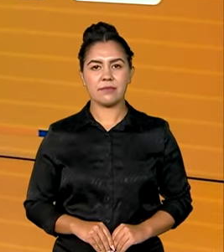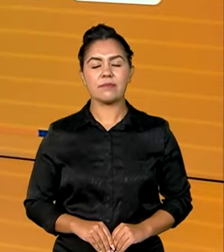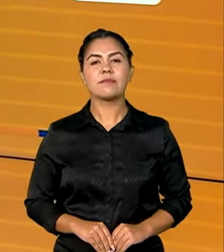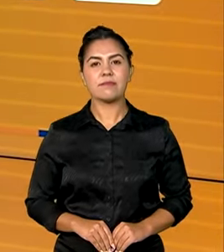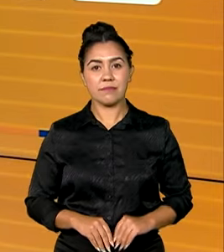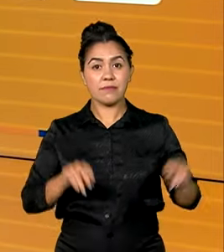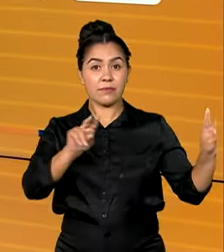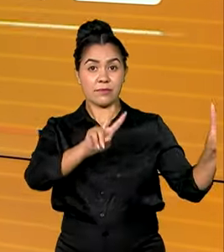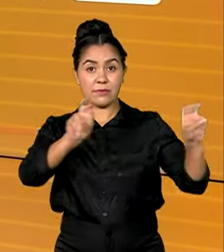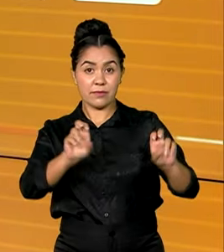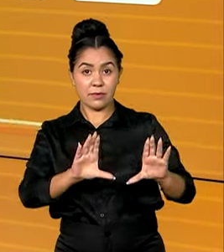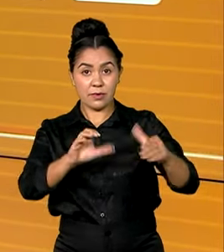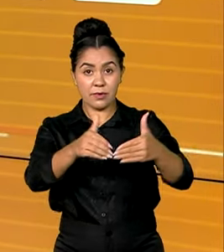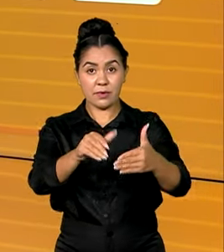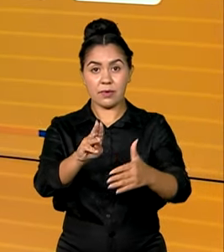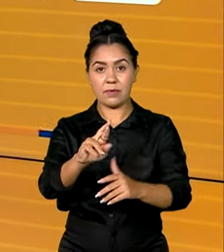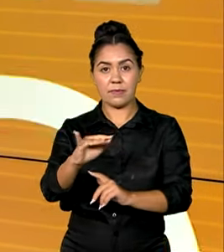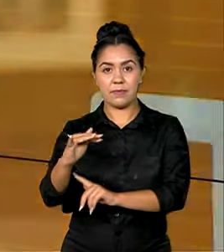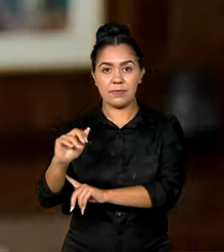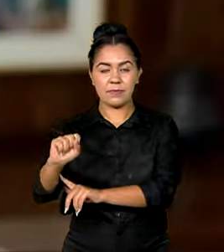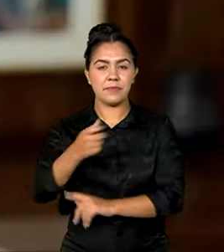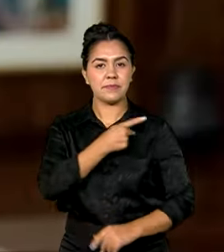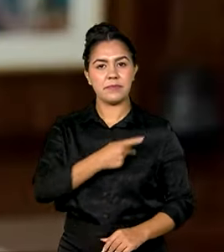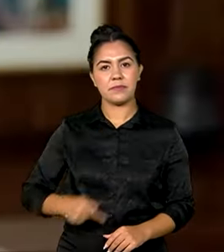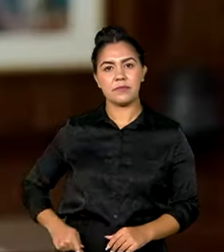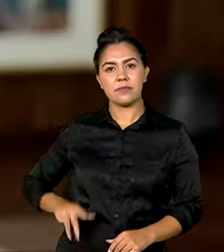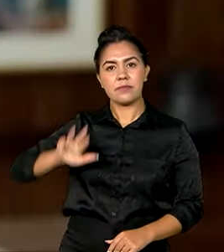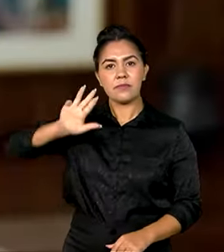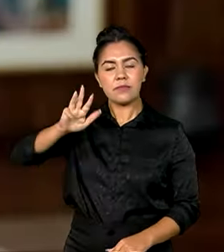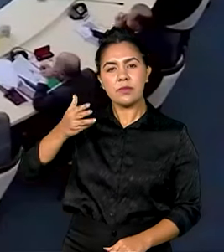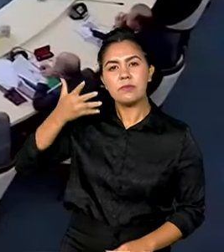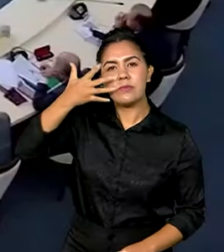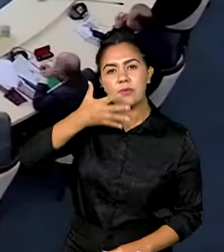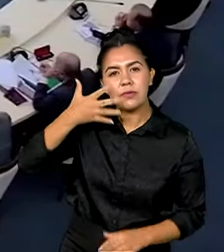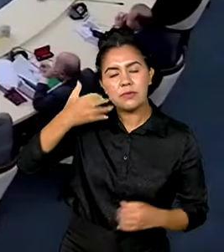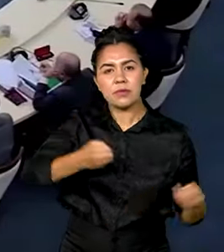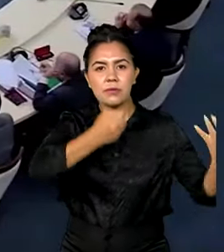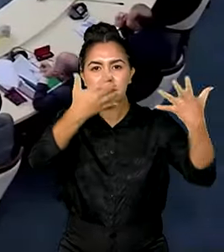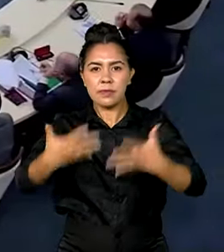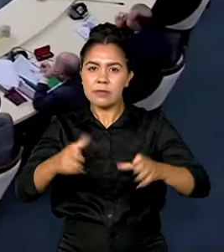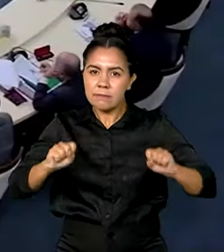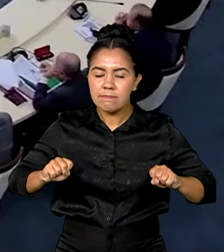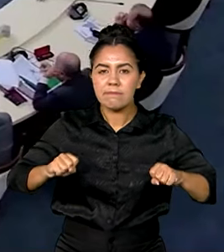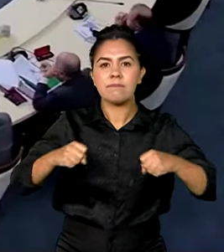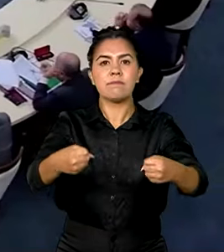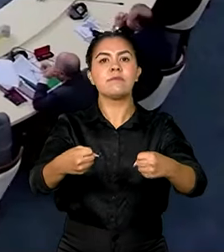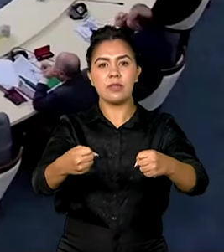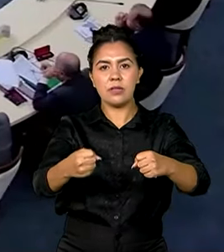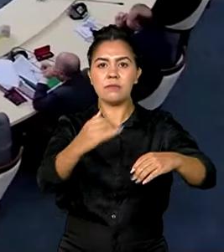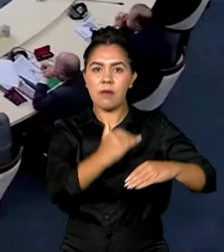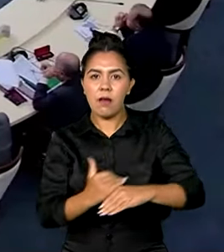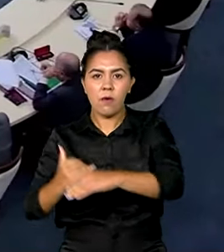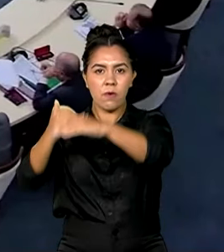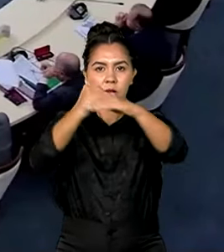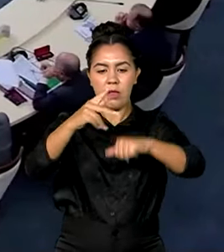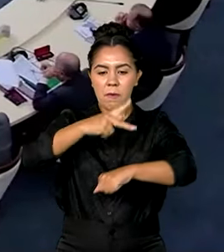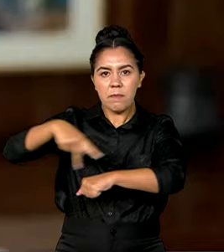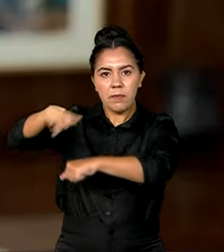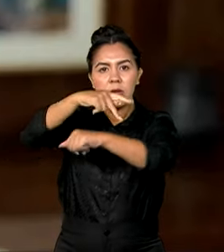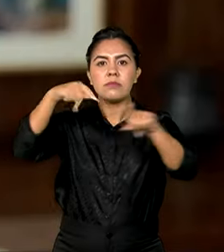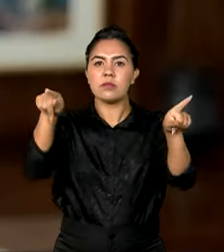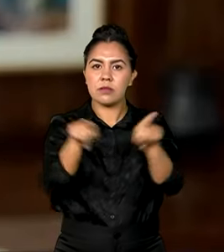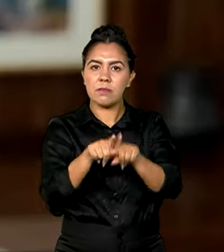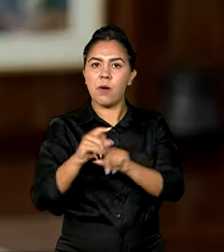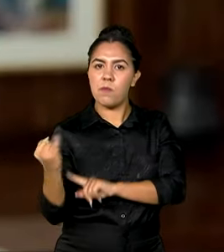Na cúpula dos BRICS, o presidente Lula defende igualdade nas relações entre os países e a importância do bloco no